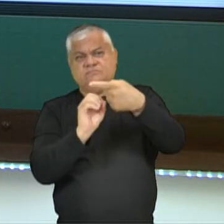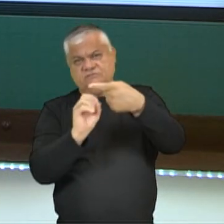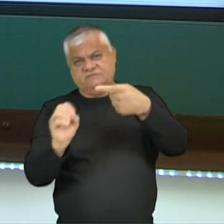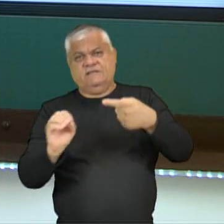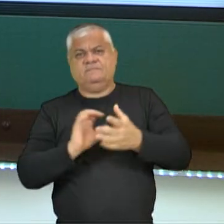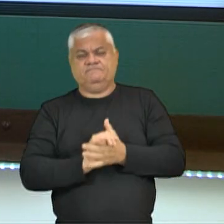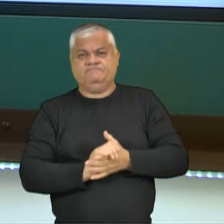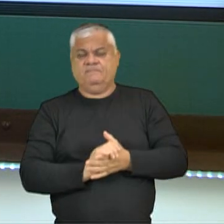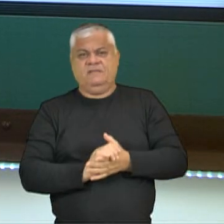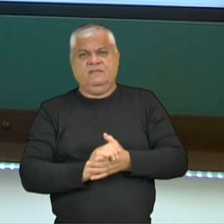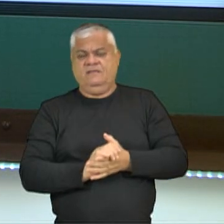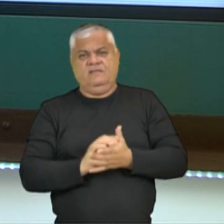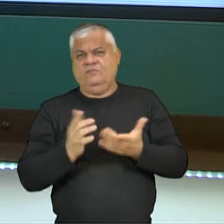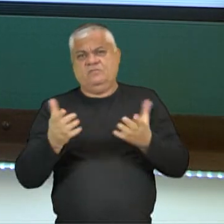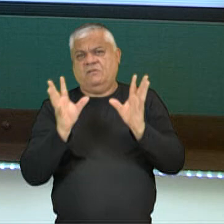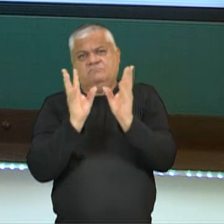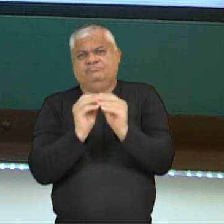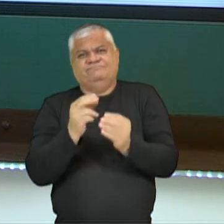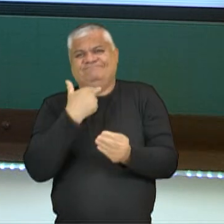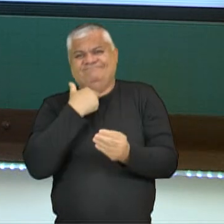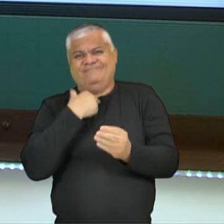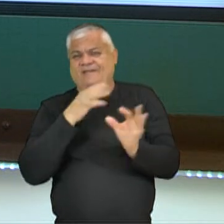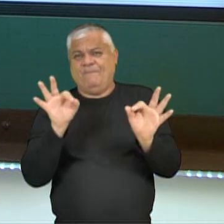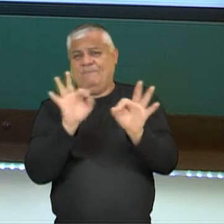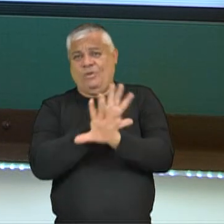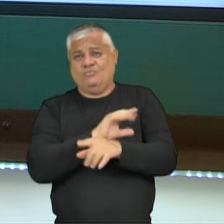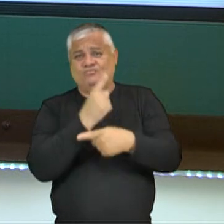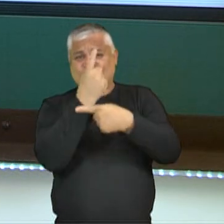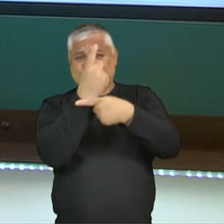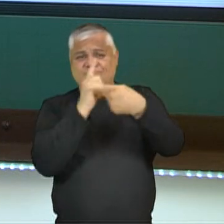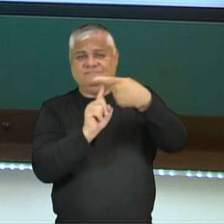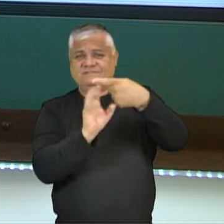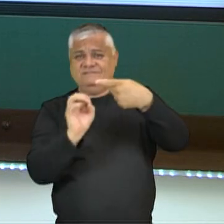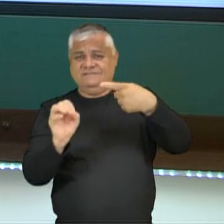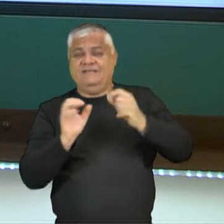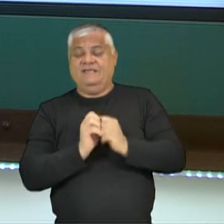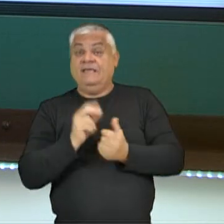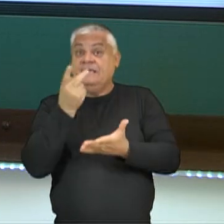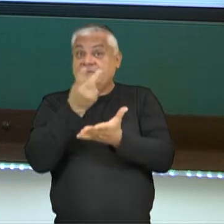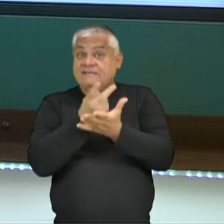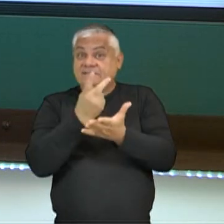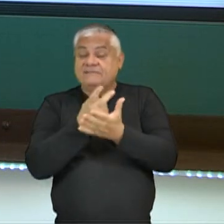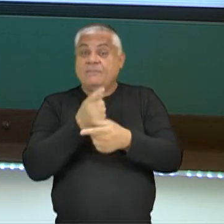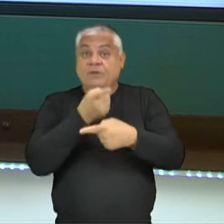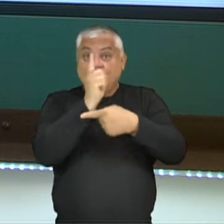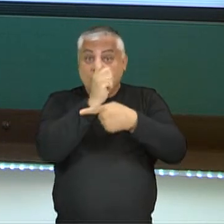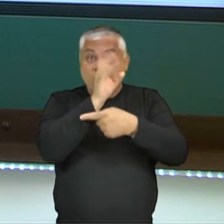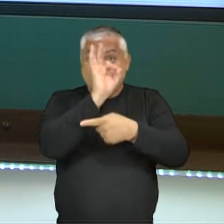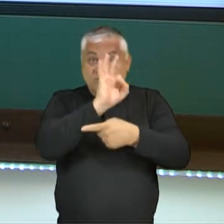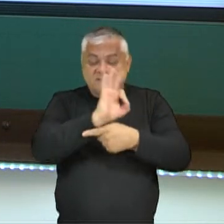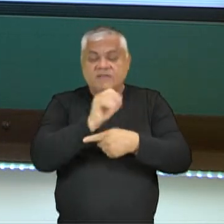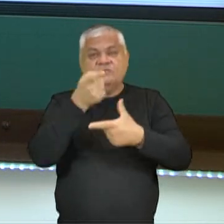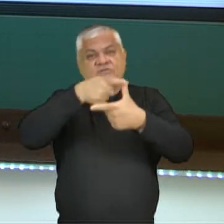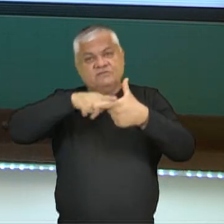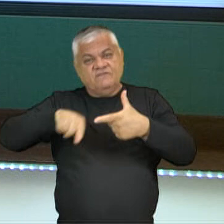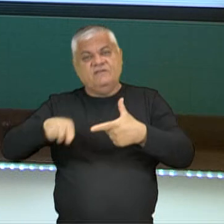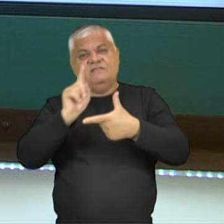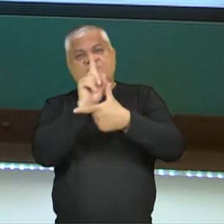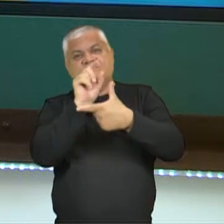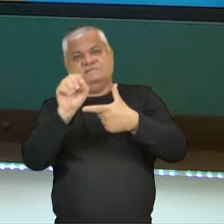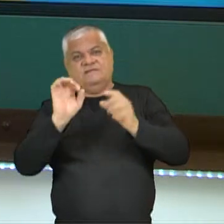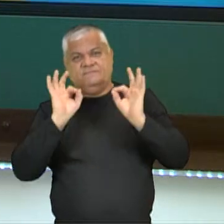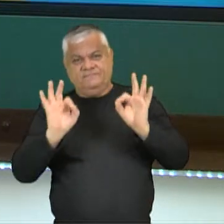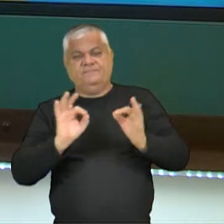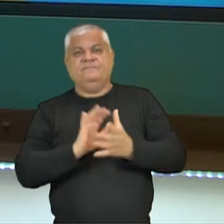1%, não tem como simplificar. Então, a gente, toda vez que for calcular 1%, a gente divide por 100, tá